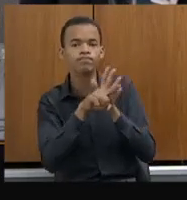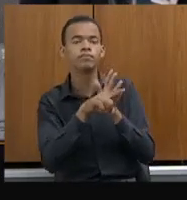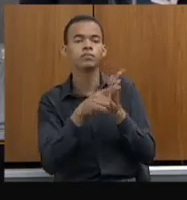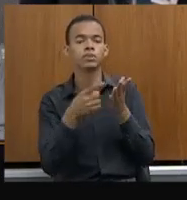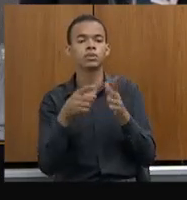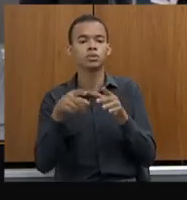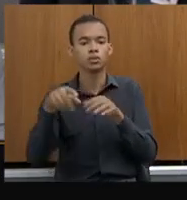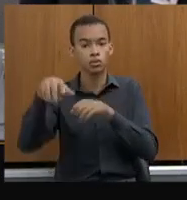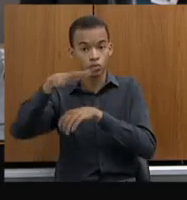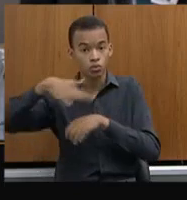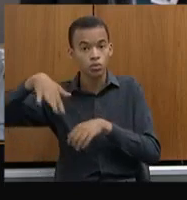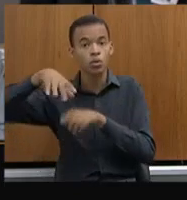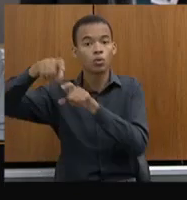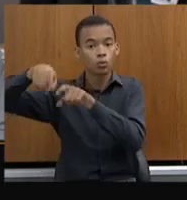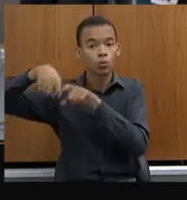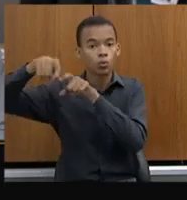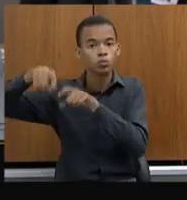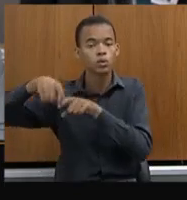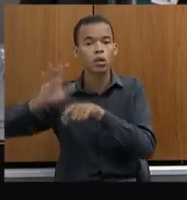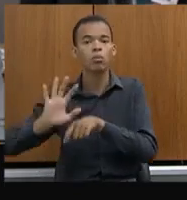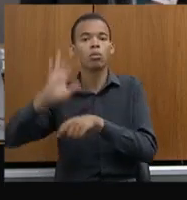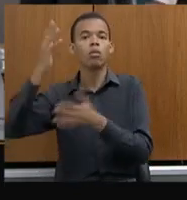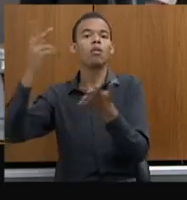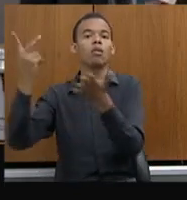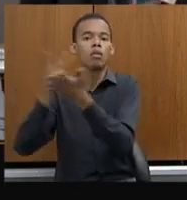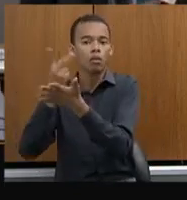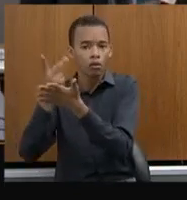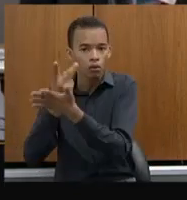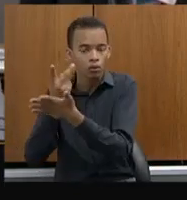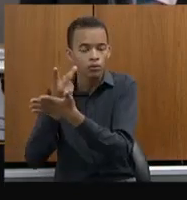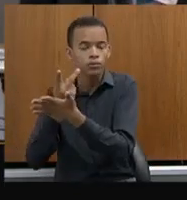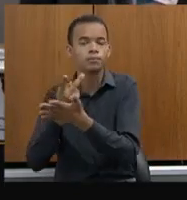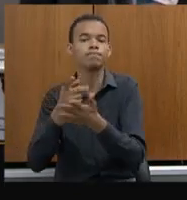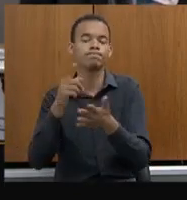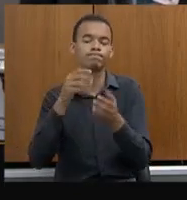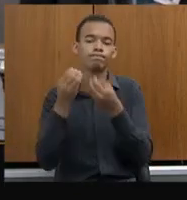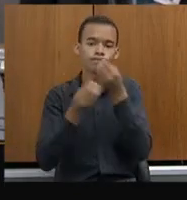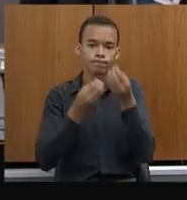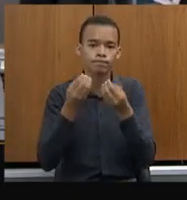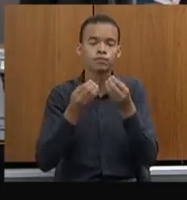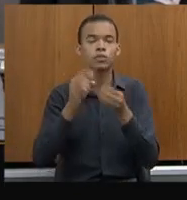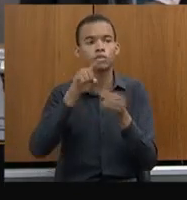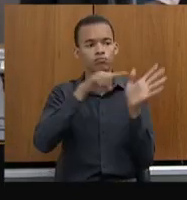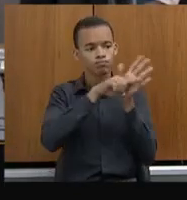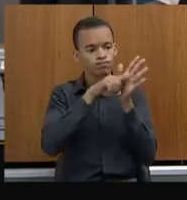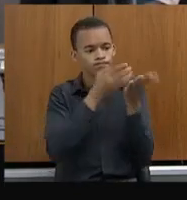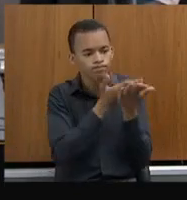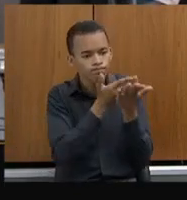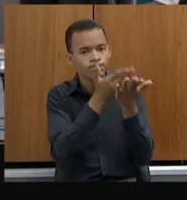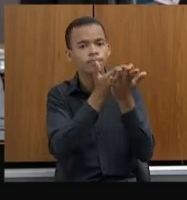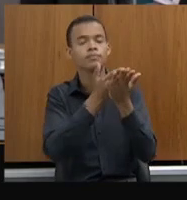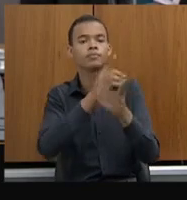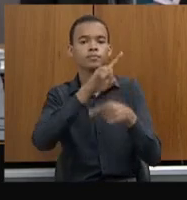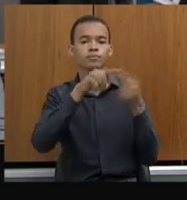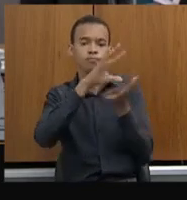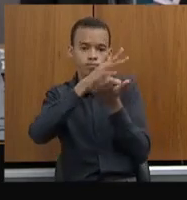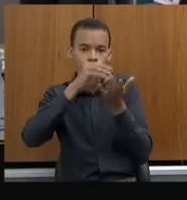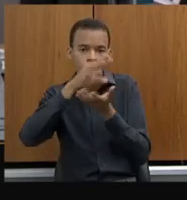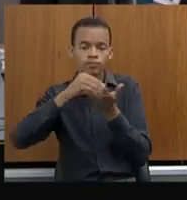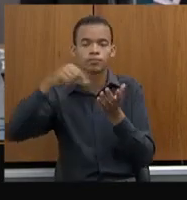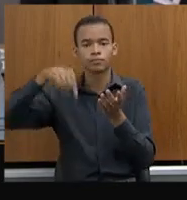crimes praticados em área rural, e aí, depois desse estudo, padronizamos e instalamos algumas